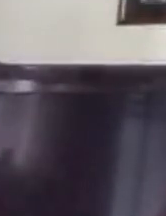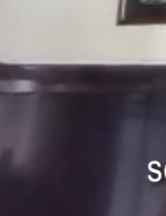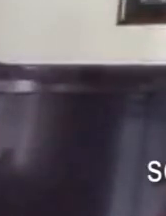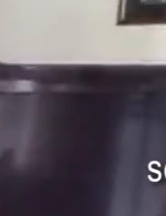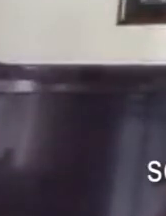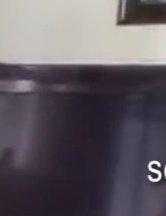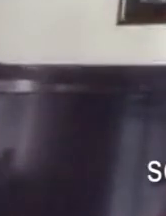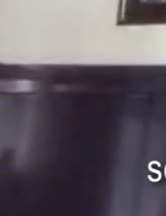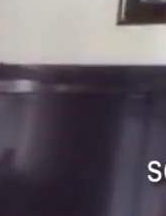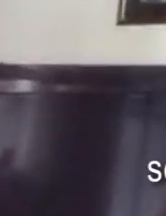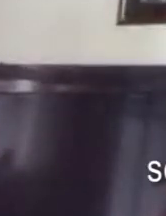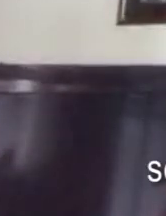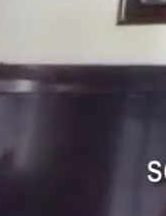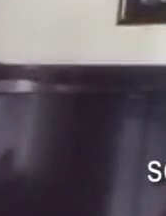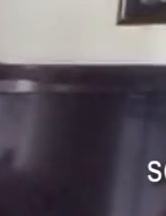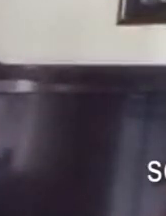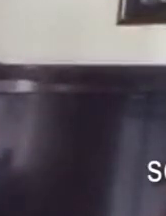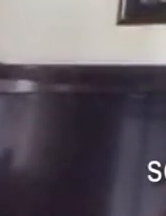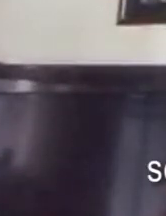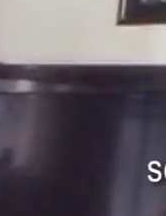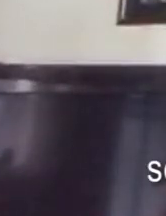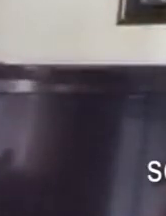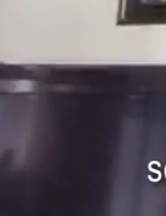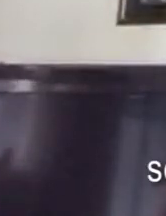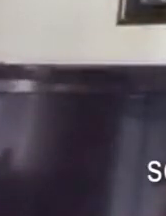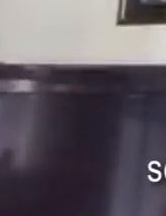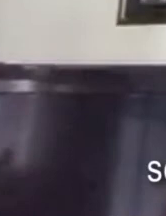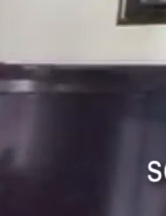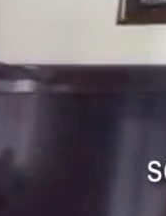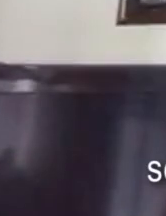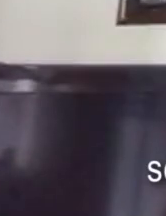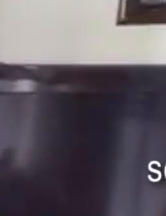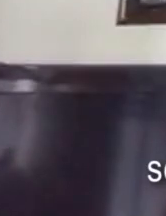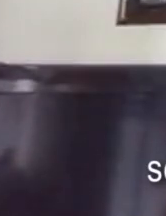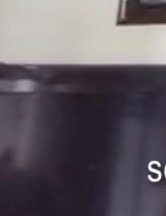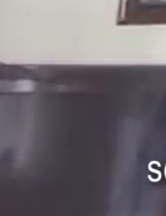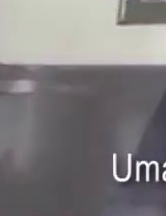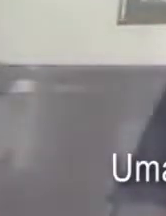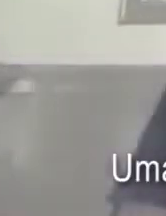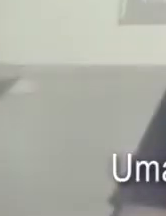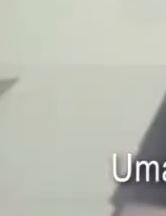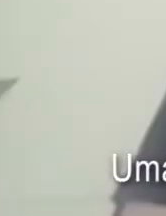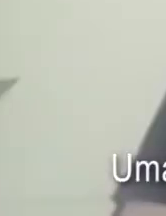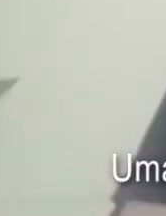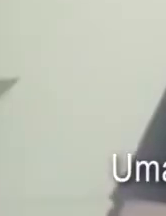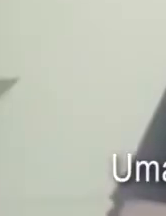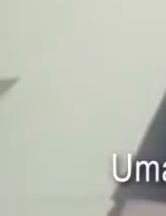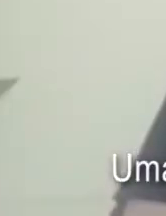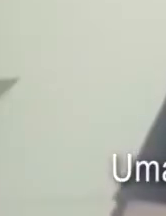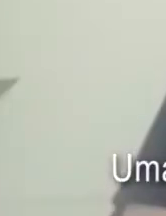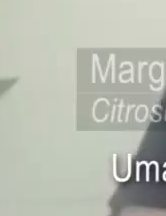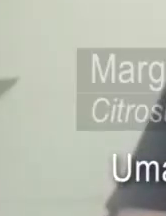pessoas, sejam elas professores, professoras, gestores ou gestoras. Uma das questões bem